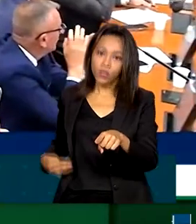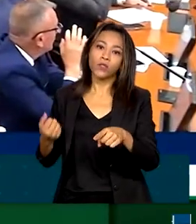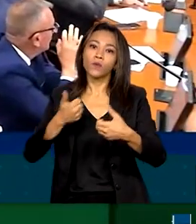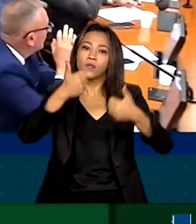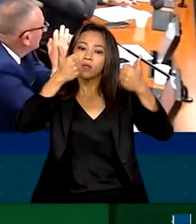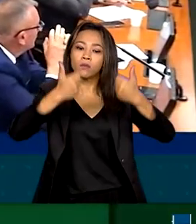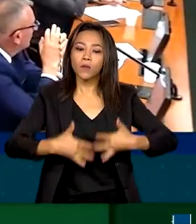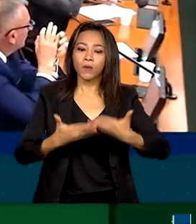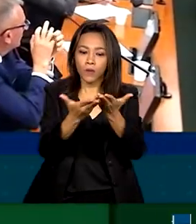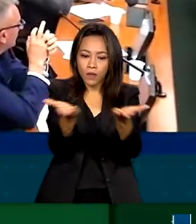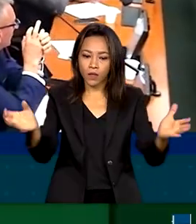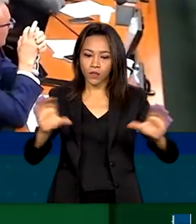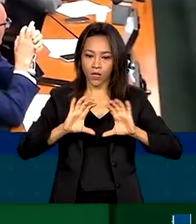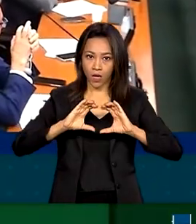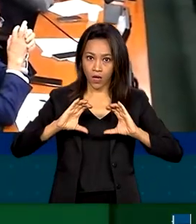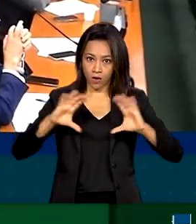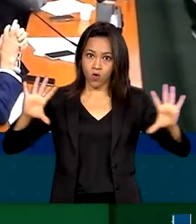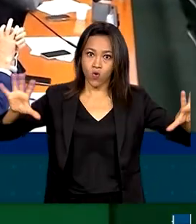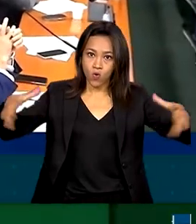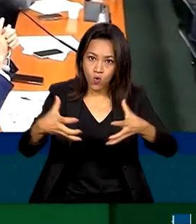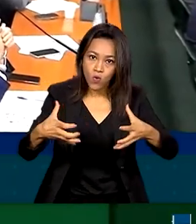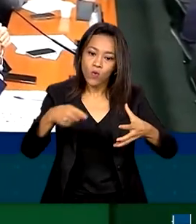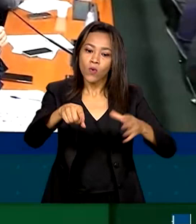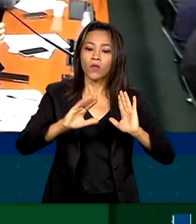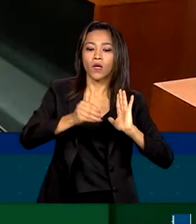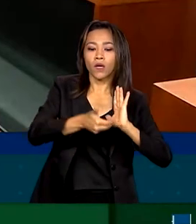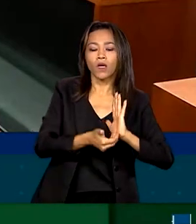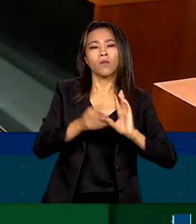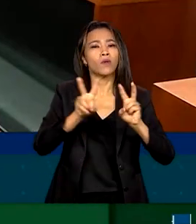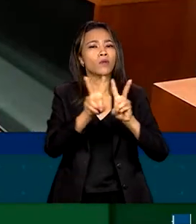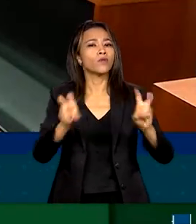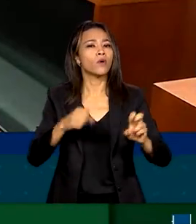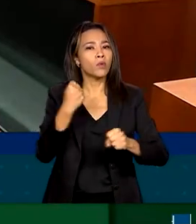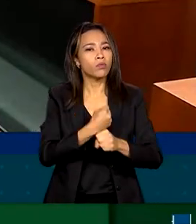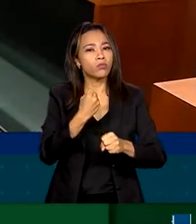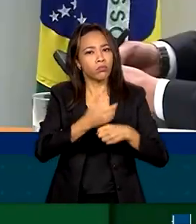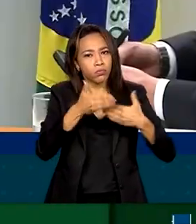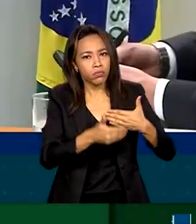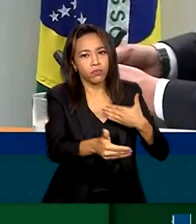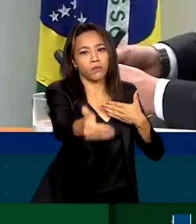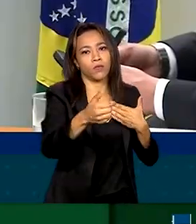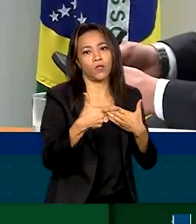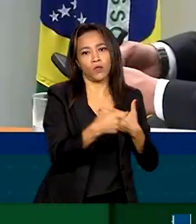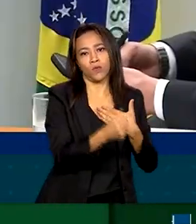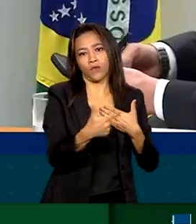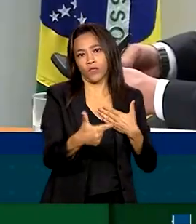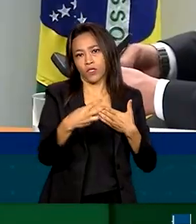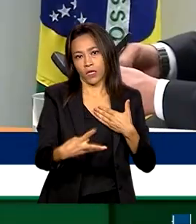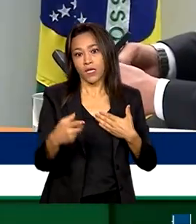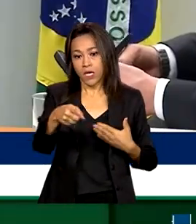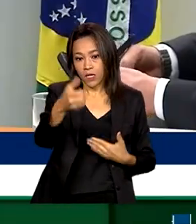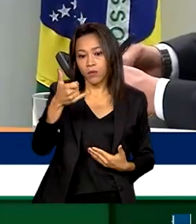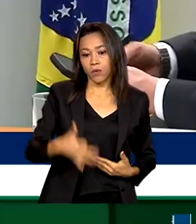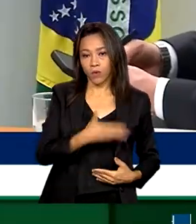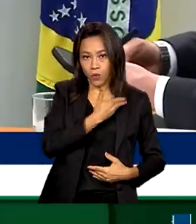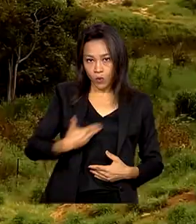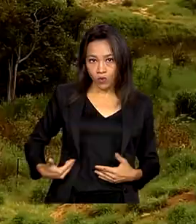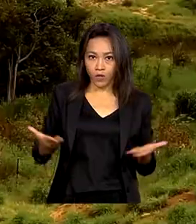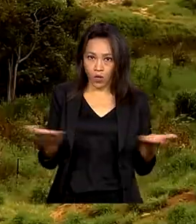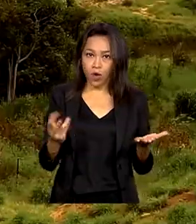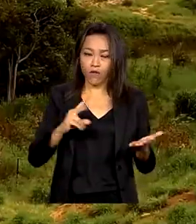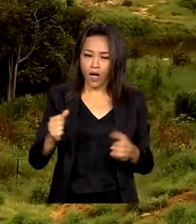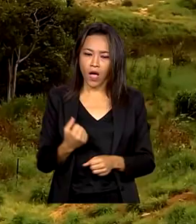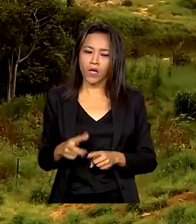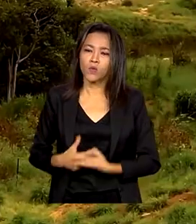Transportes sobre as prioridades da pasta para 2023. Aos deputados, disse que o atual governo vai recuperar rodovias